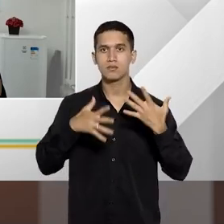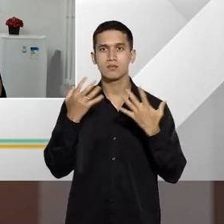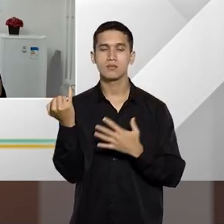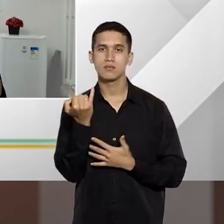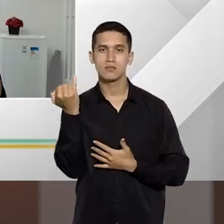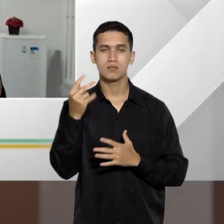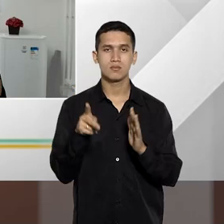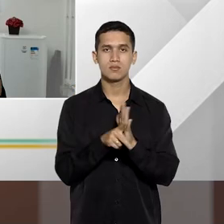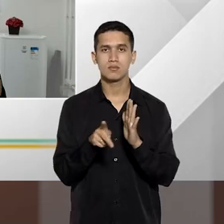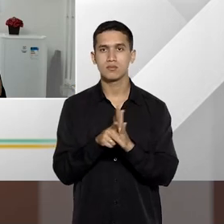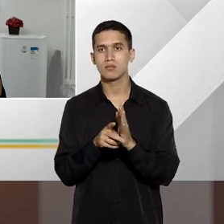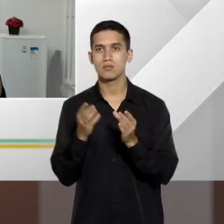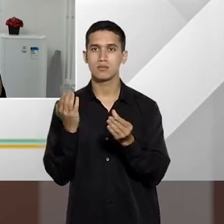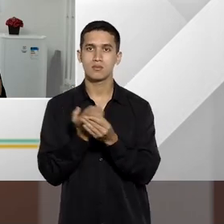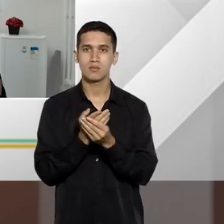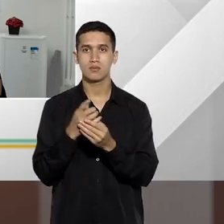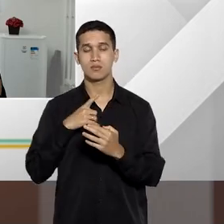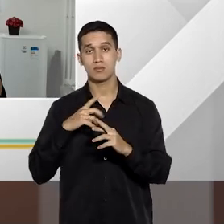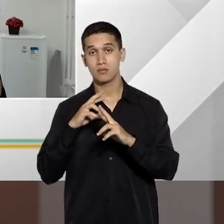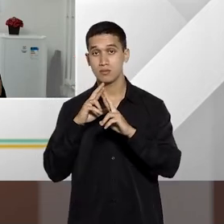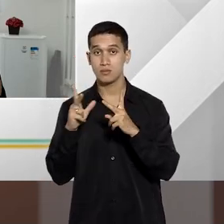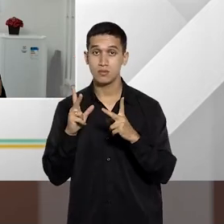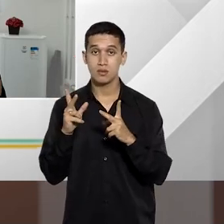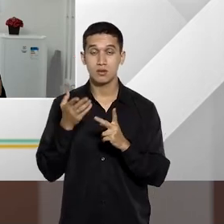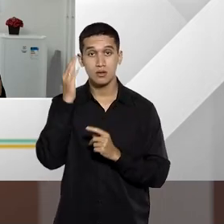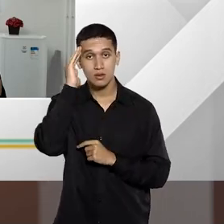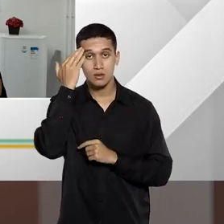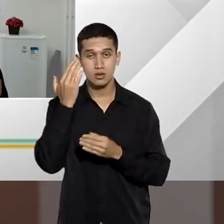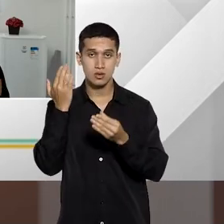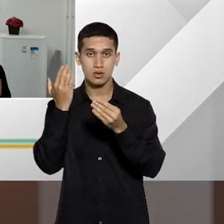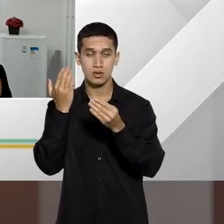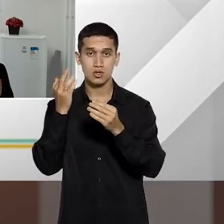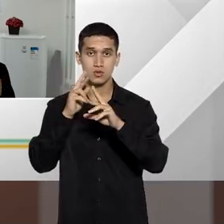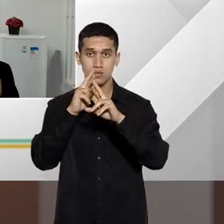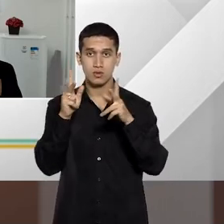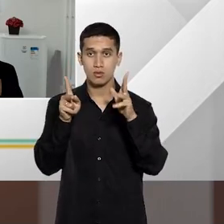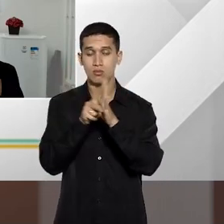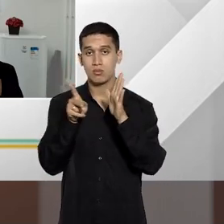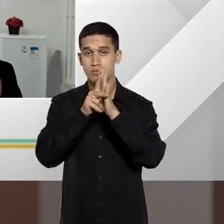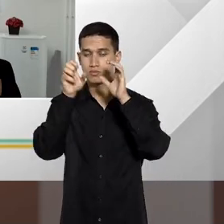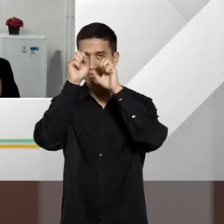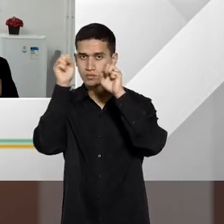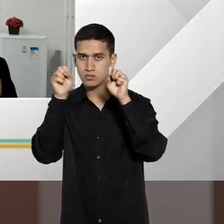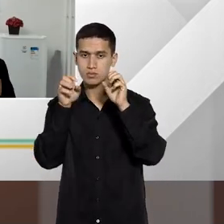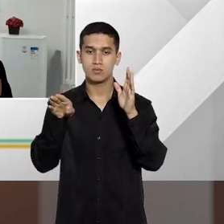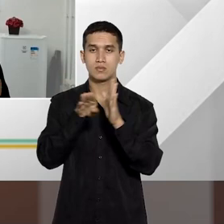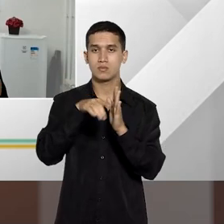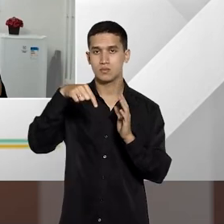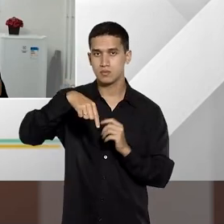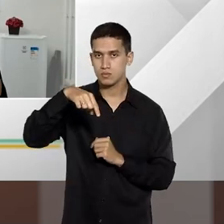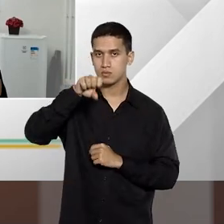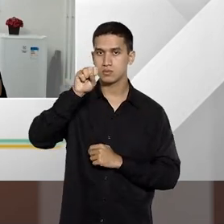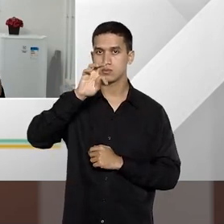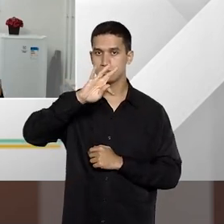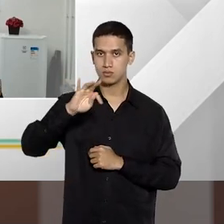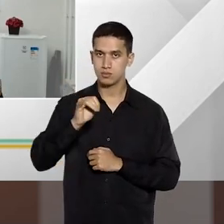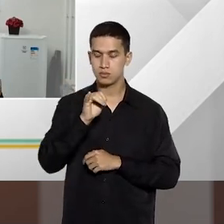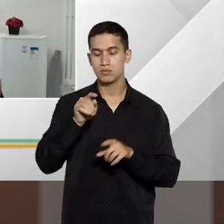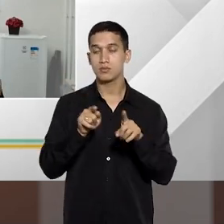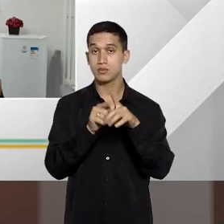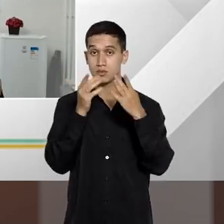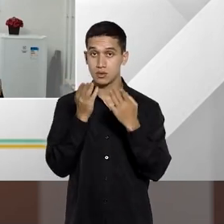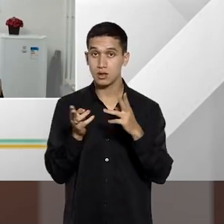divergentes, que tenham entendimentos divergentes entre os tribunais cheguem aqui ao STJ, inclusive essa com o tema